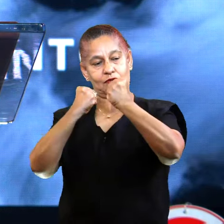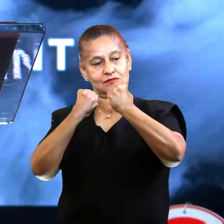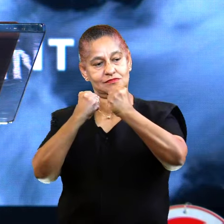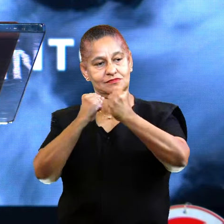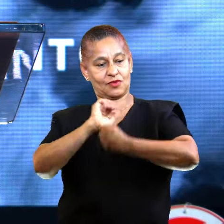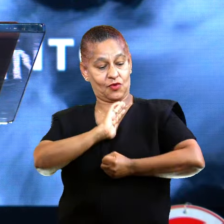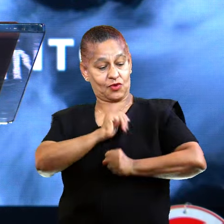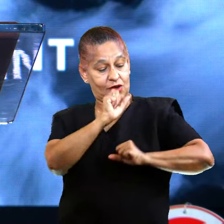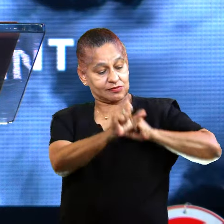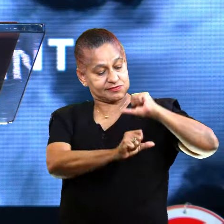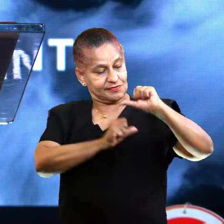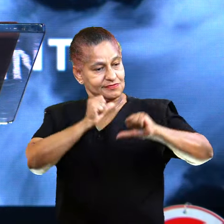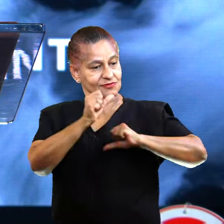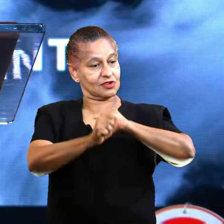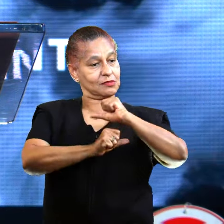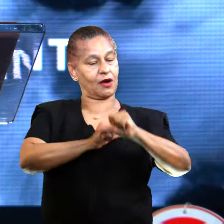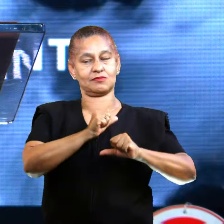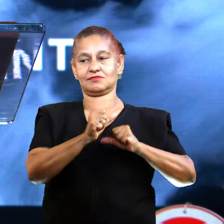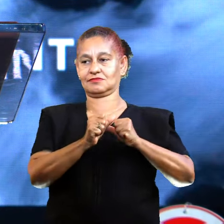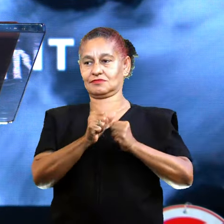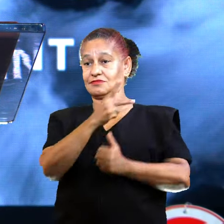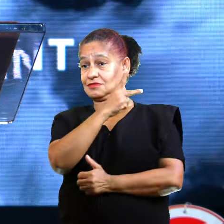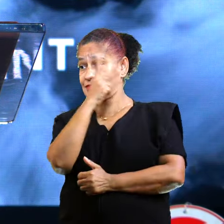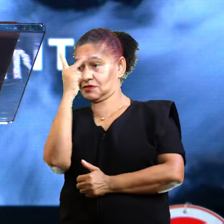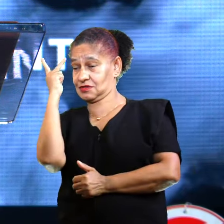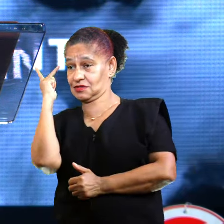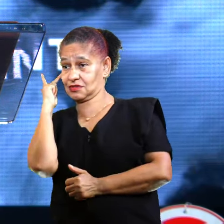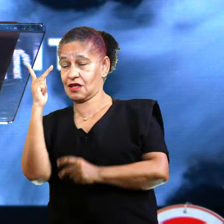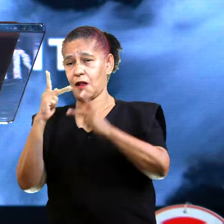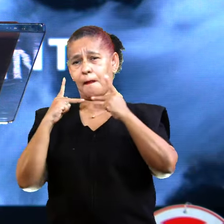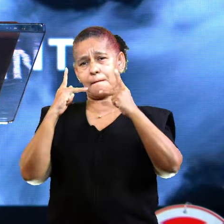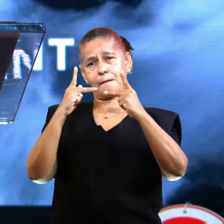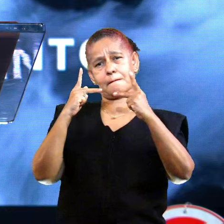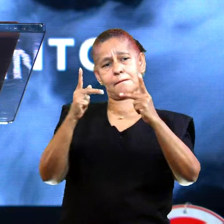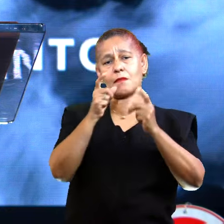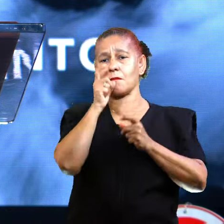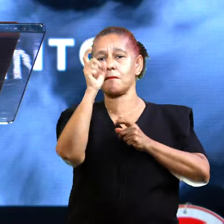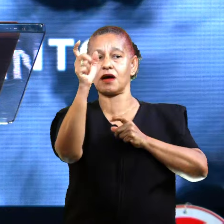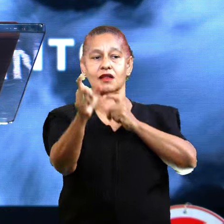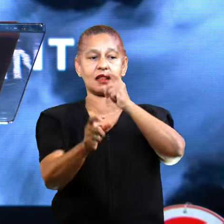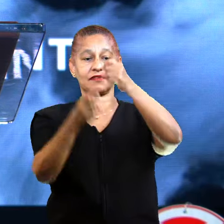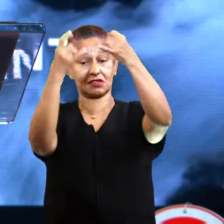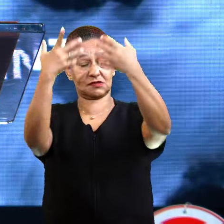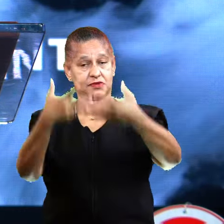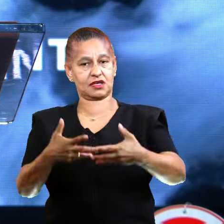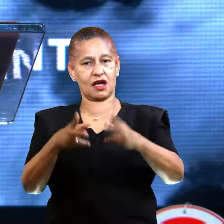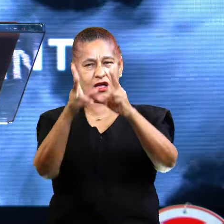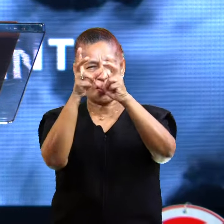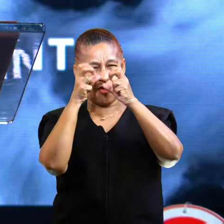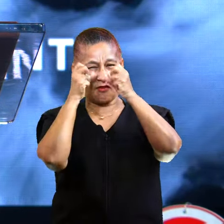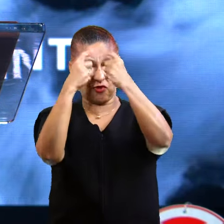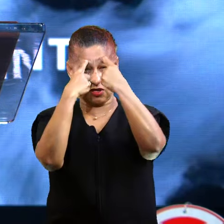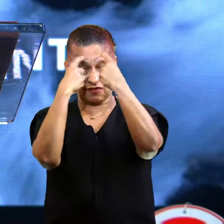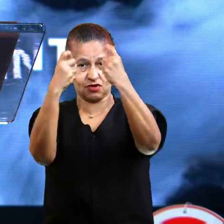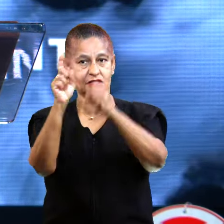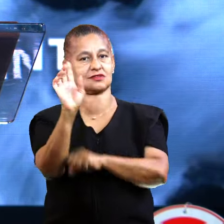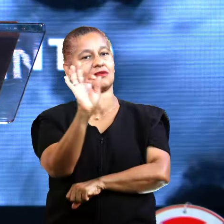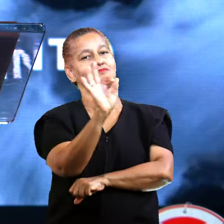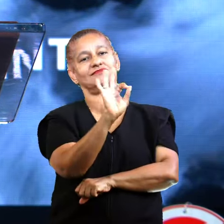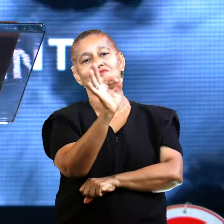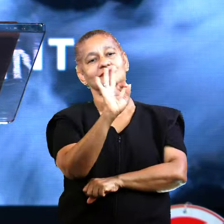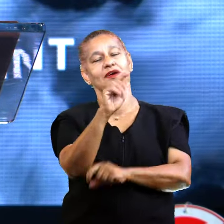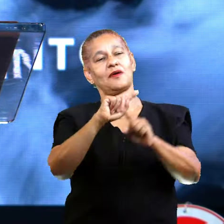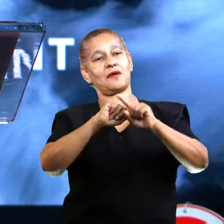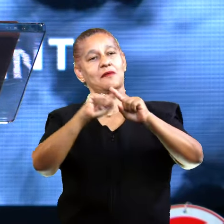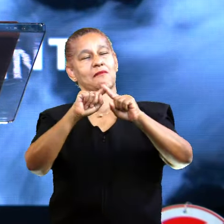correntes do coração. É a palavra que diz que não é por força e nem por violência, mas é pelo